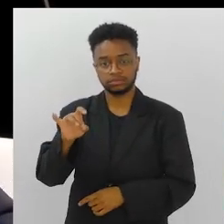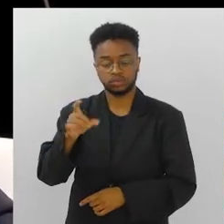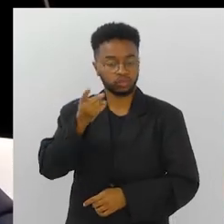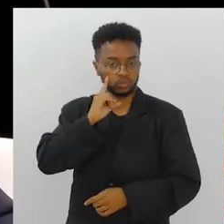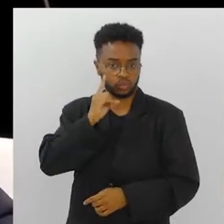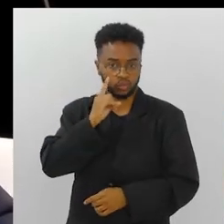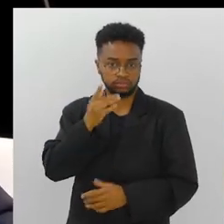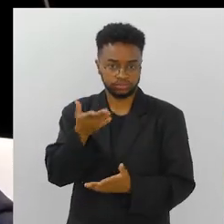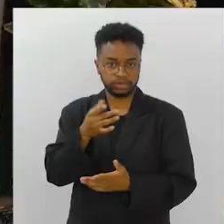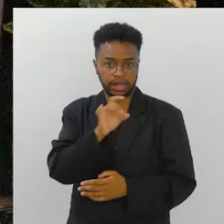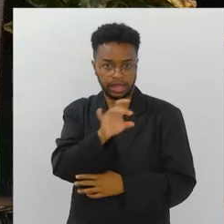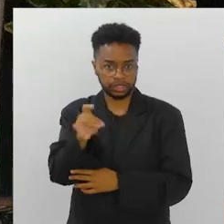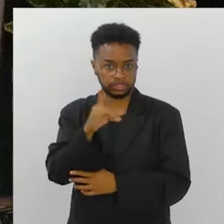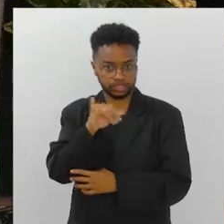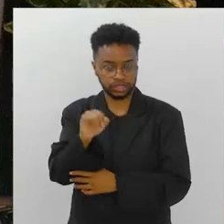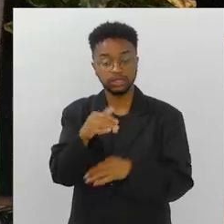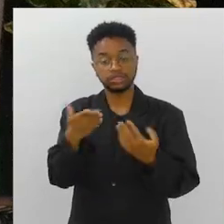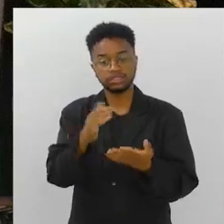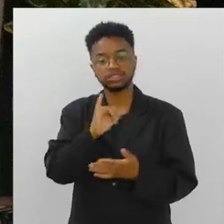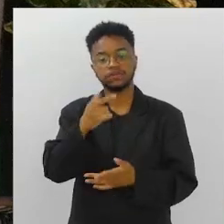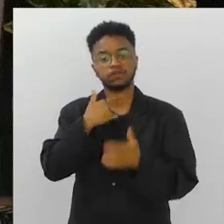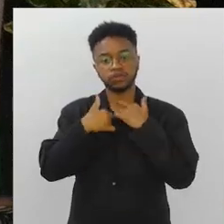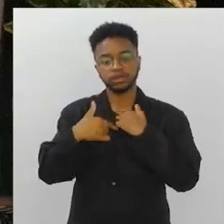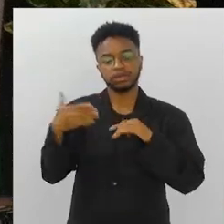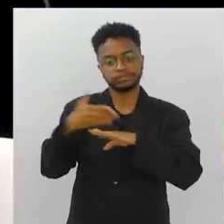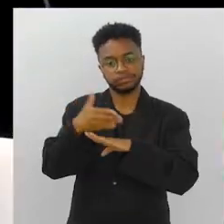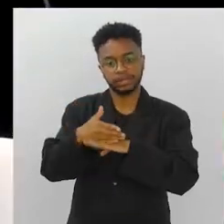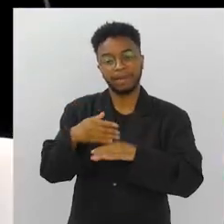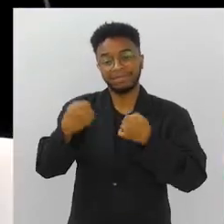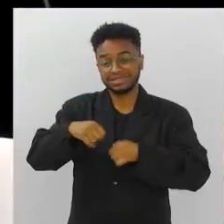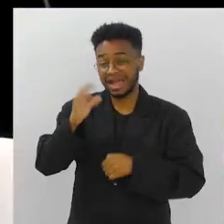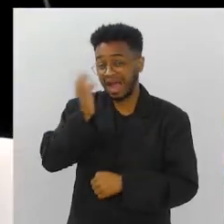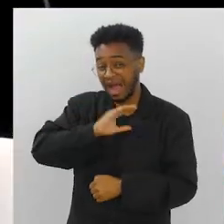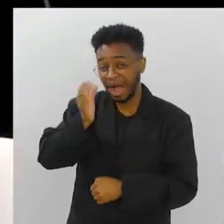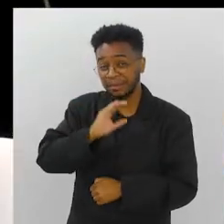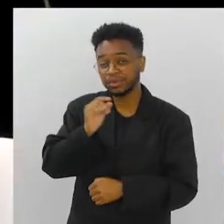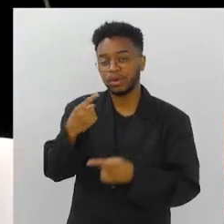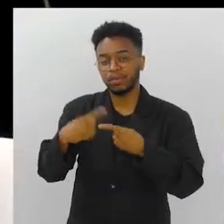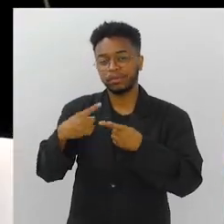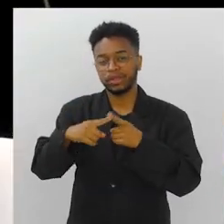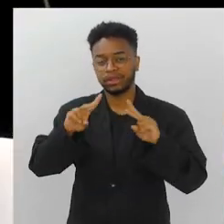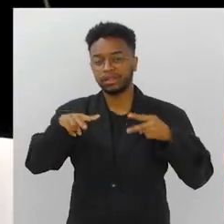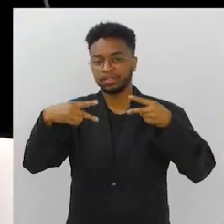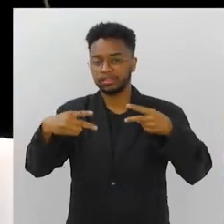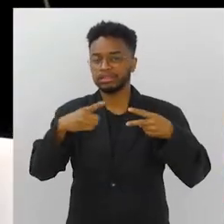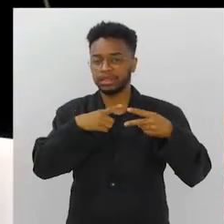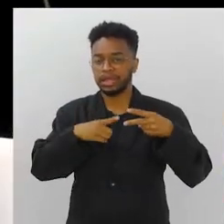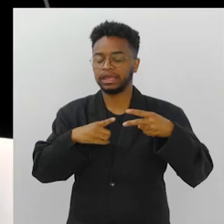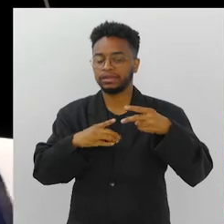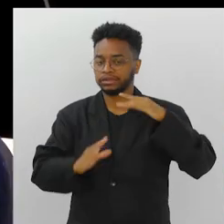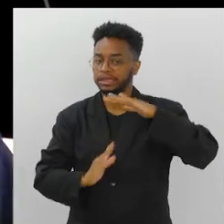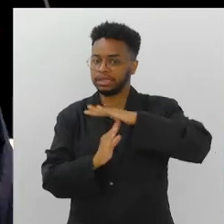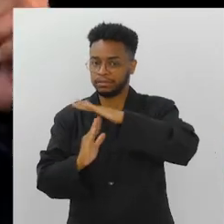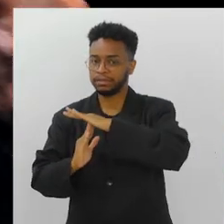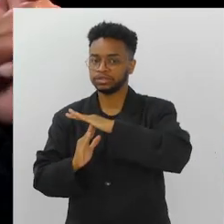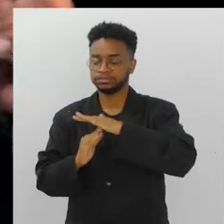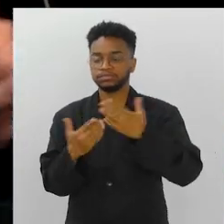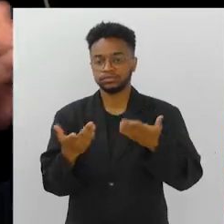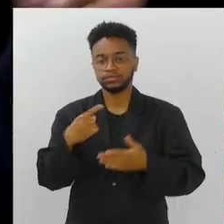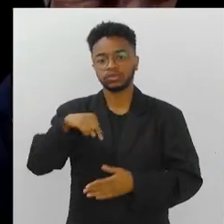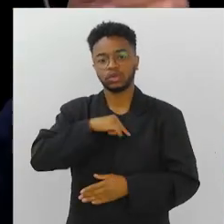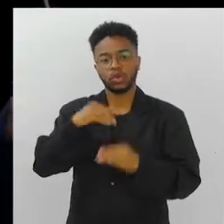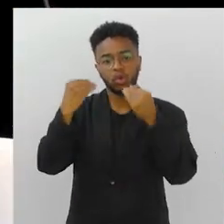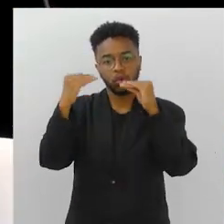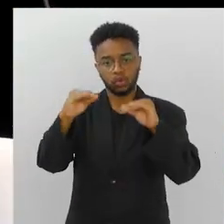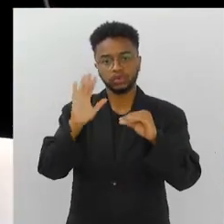dia. Então, quem quiser, por favor, corra, porque as inscrições estão aumentando. Tem, A